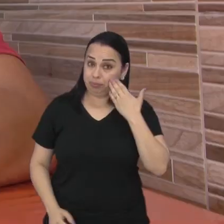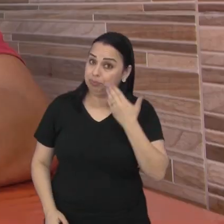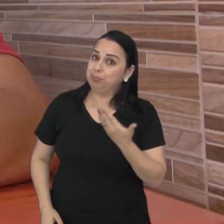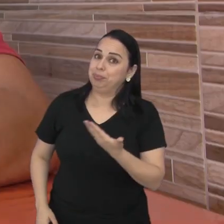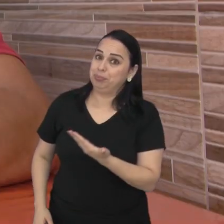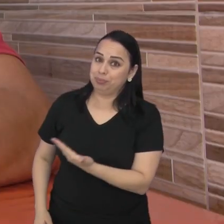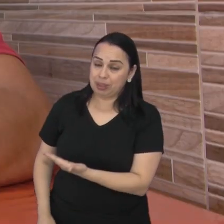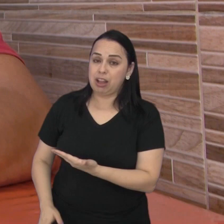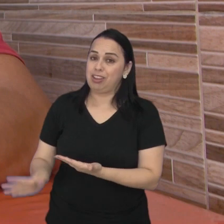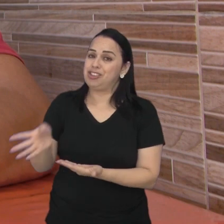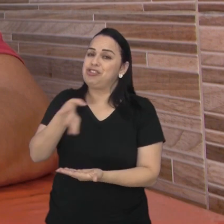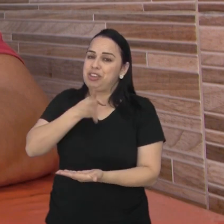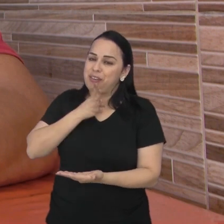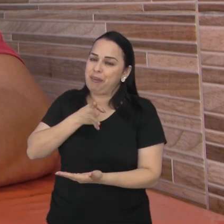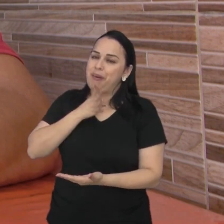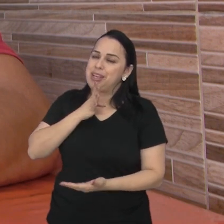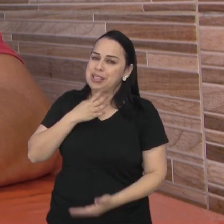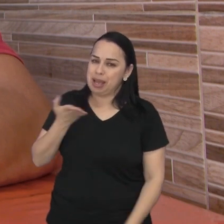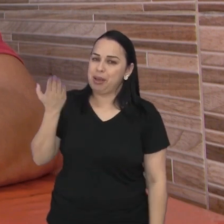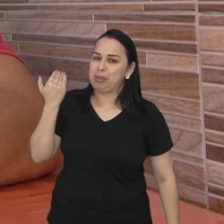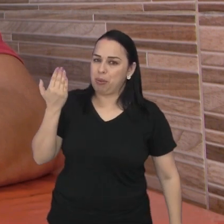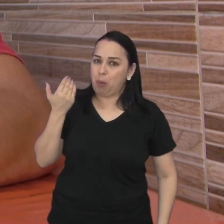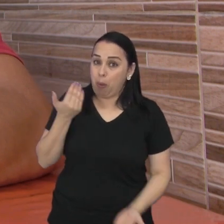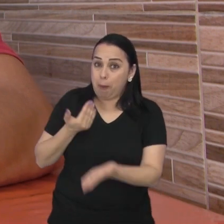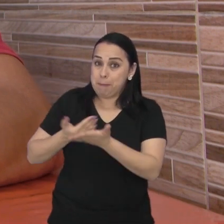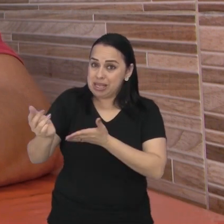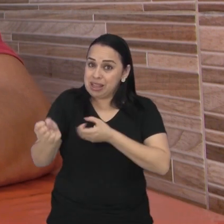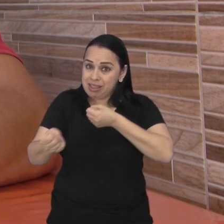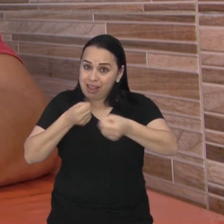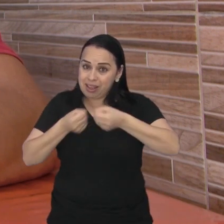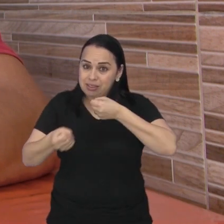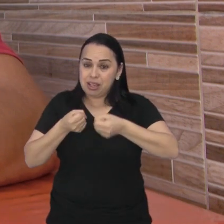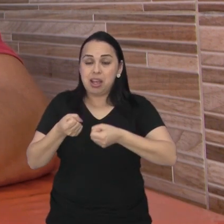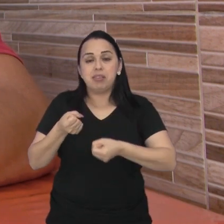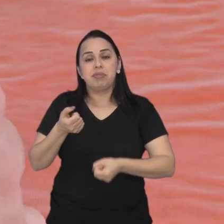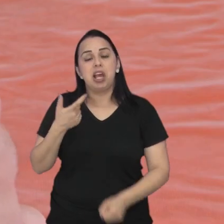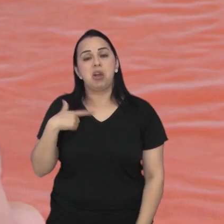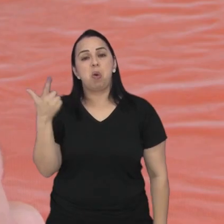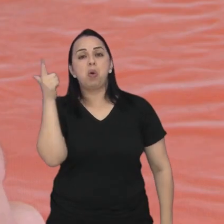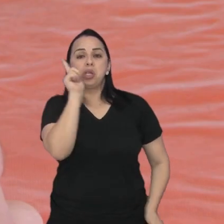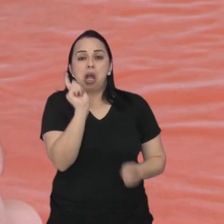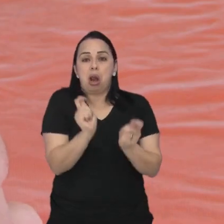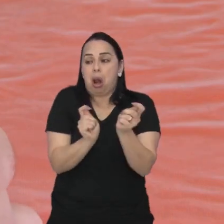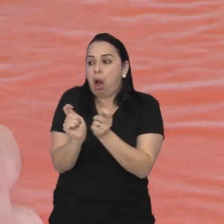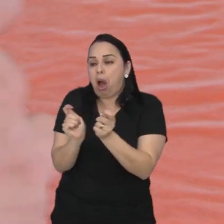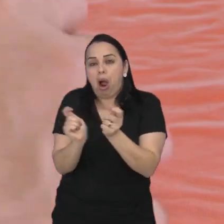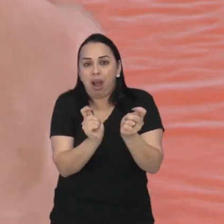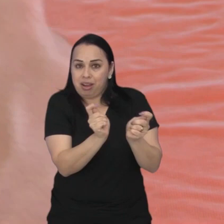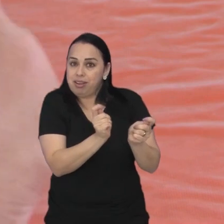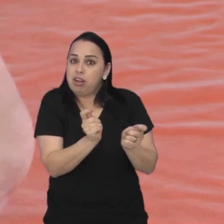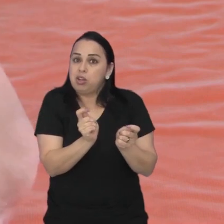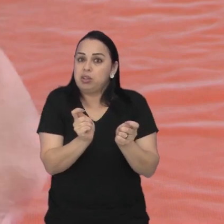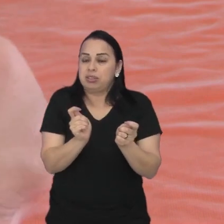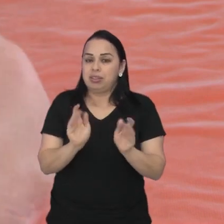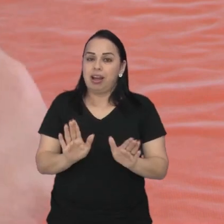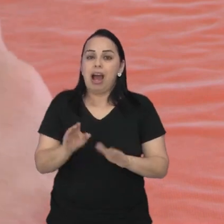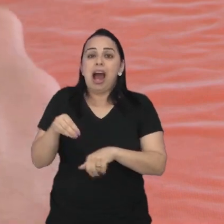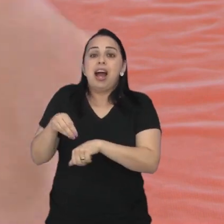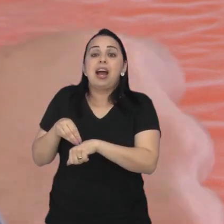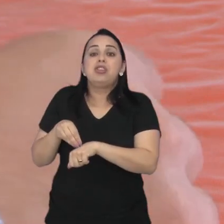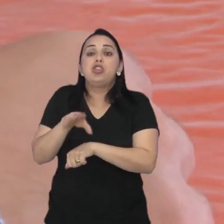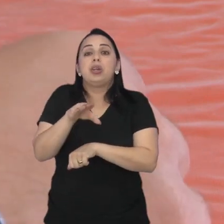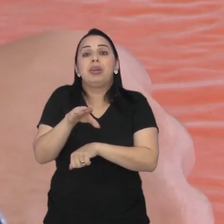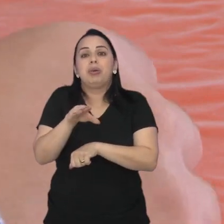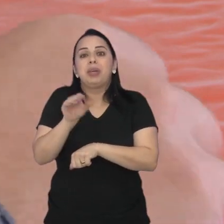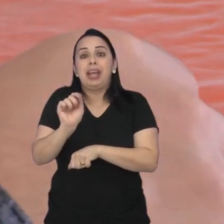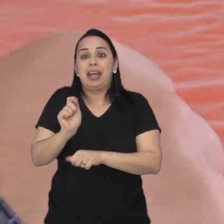chegará e o Alberto que a gente conheceu lá no início desta reportagem consegue lidar bem com as apostas viu a